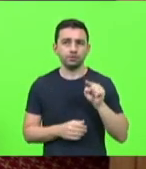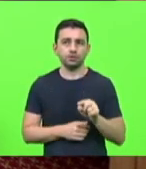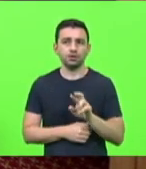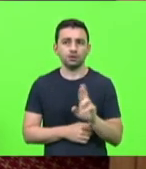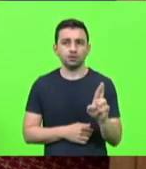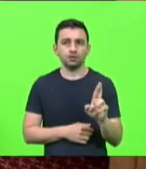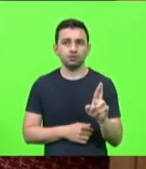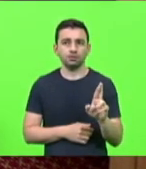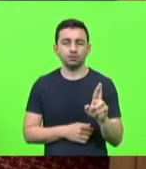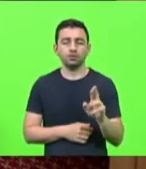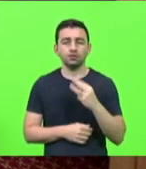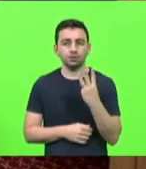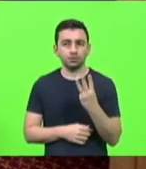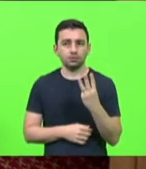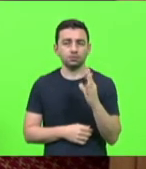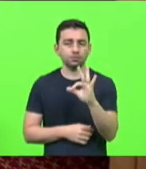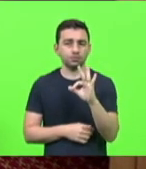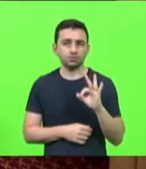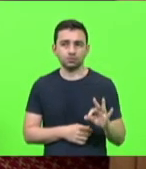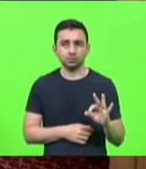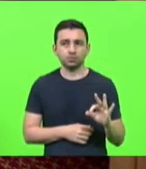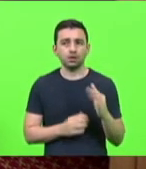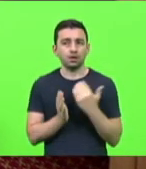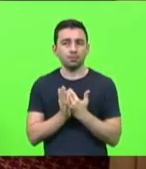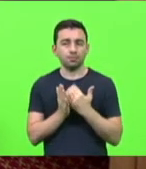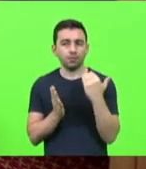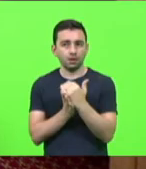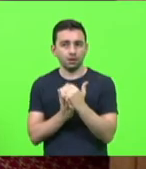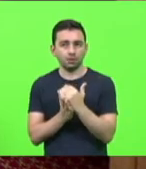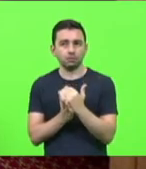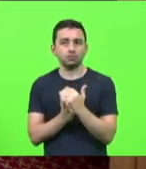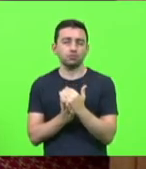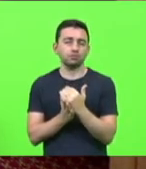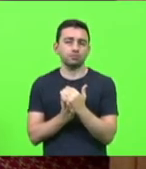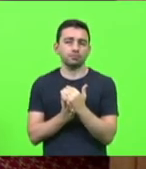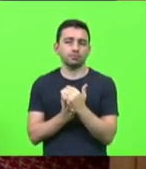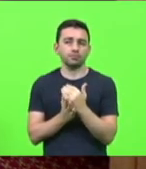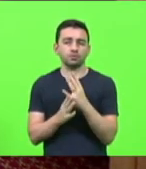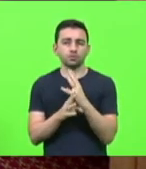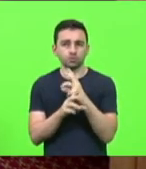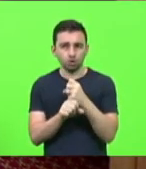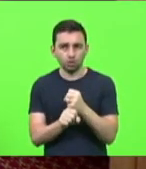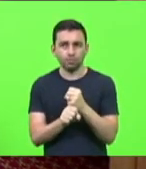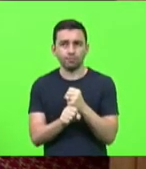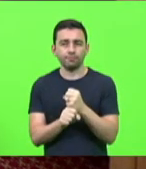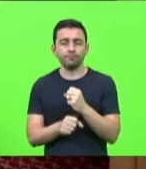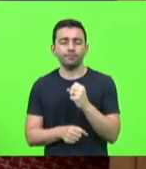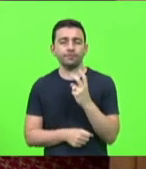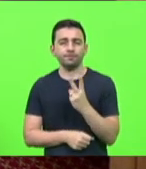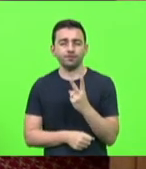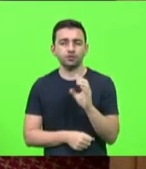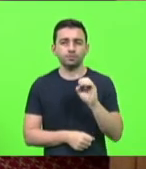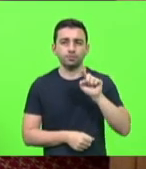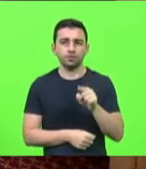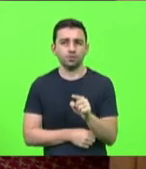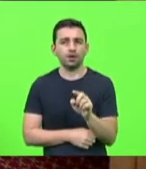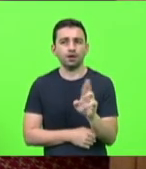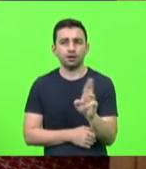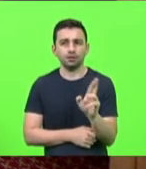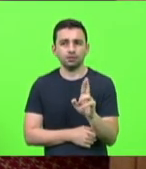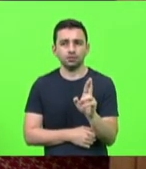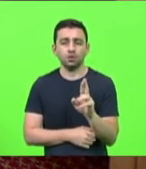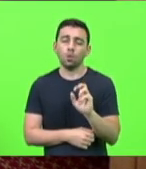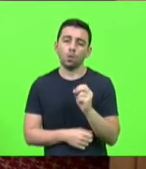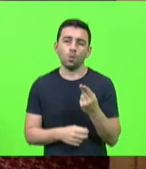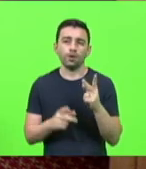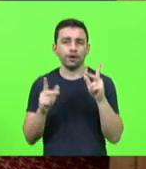% sobre a parcela da base de cálculo que exceder 20 mil reais e for igual